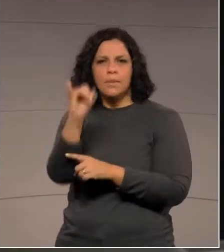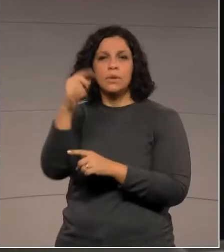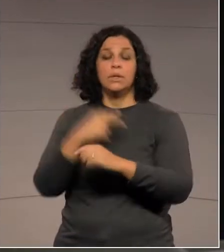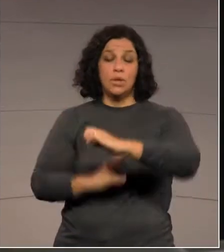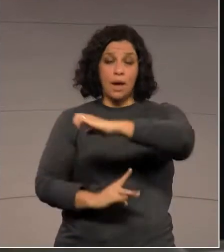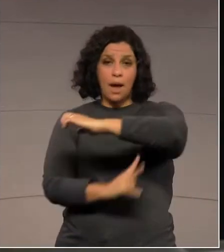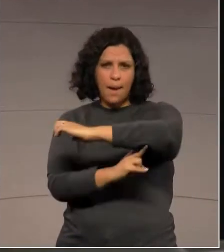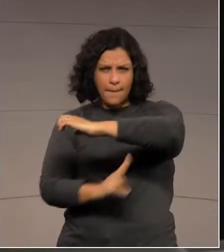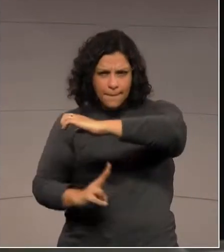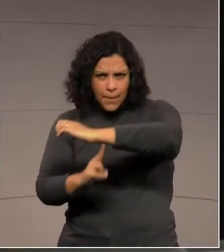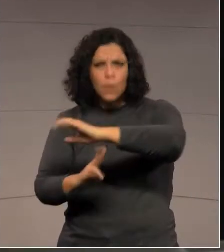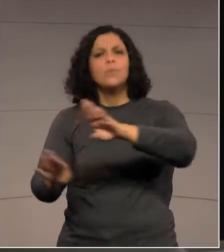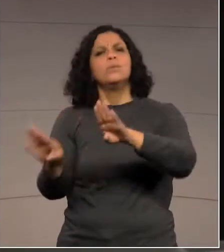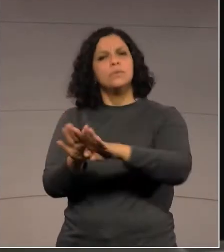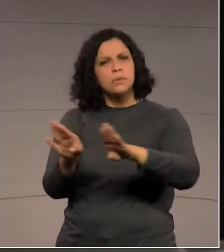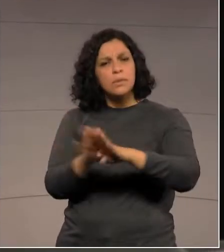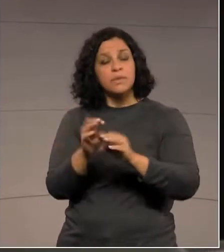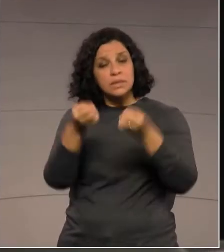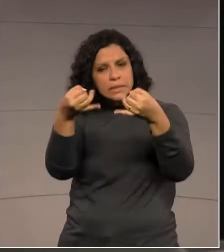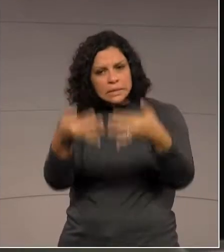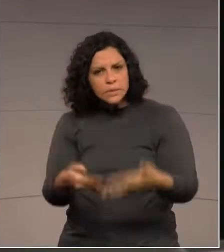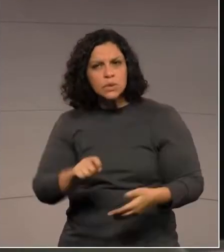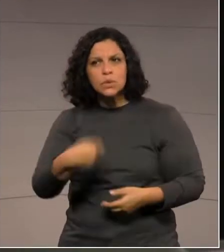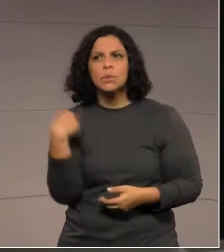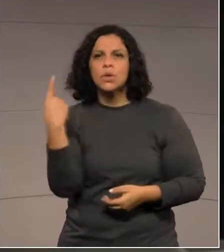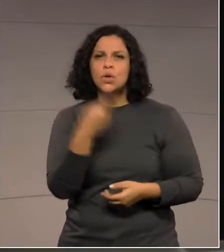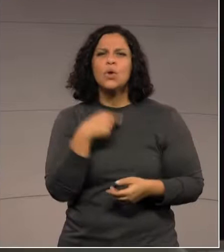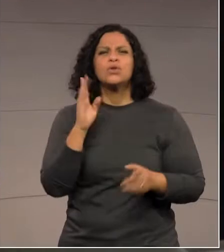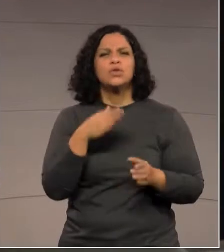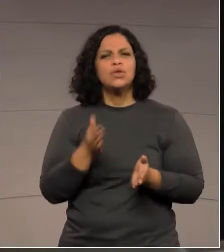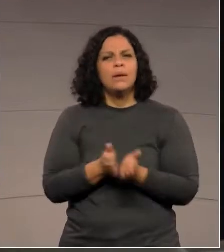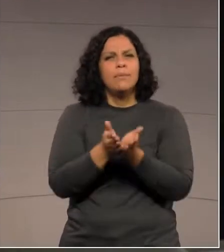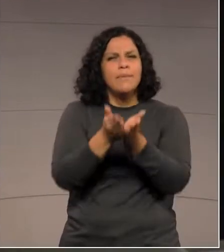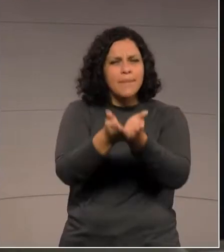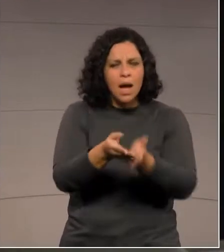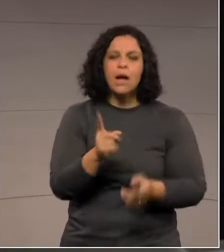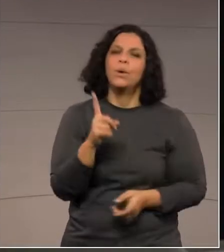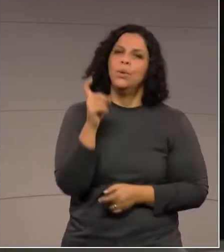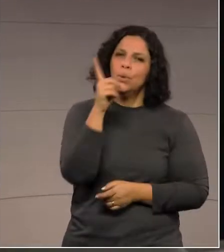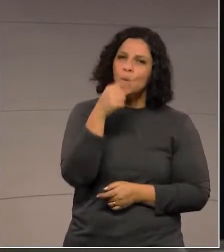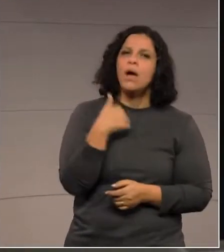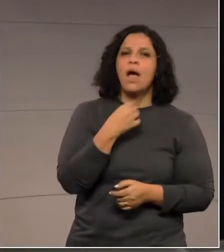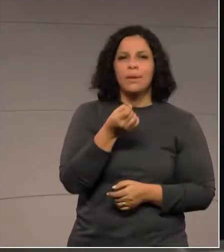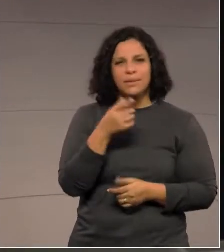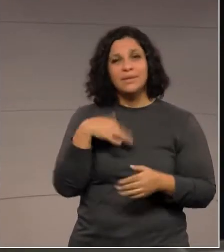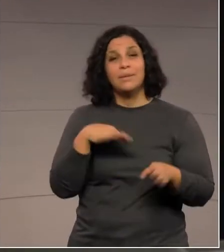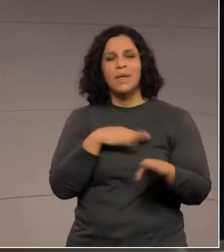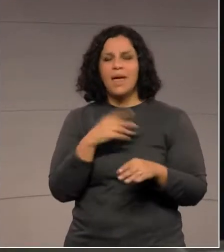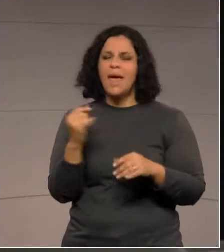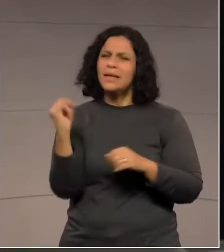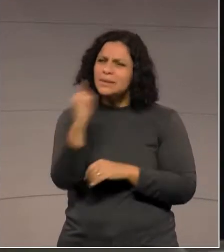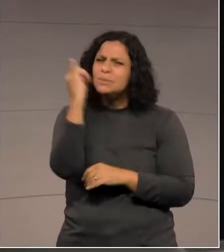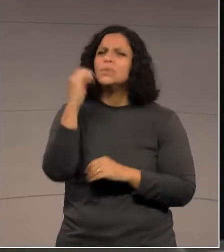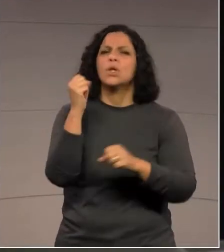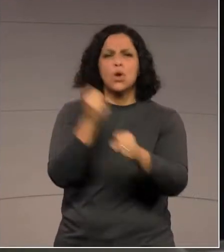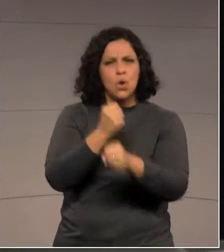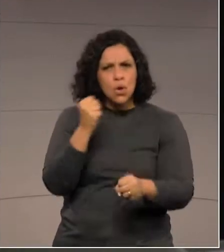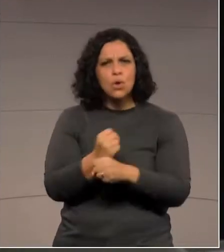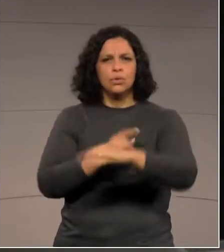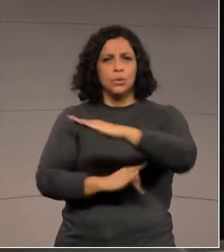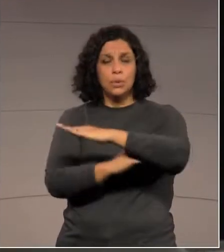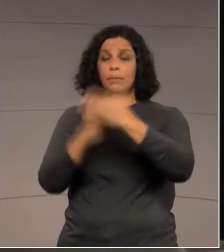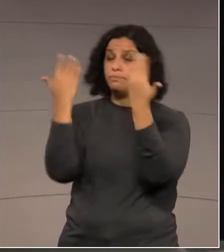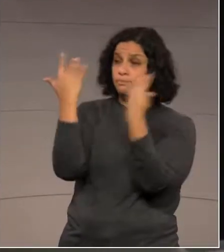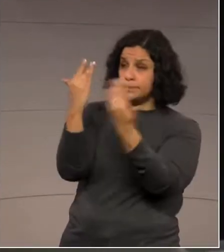ponte que o deputado coloca, já andamos de balsa por lá mais uma vez, de fato, é algo que precisa ser feito. E